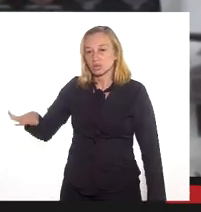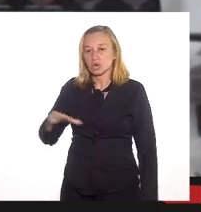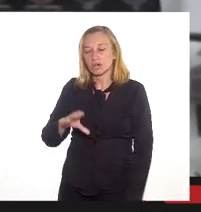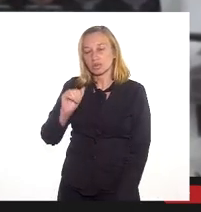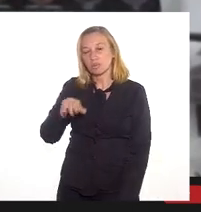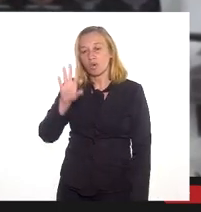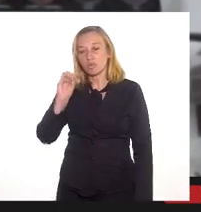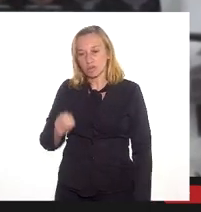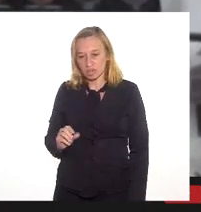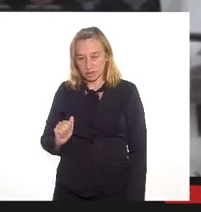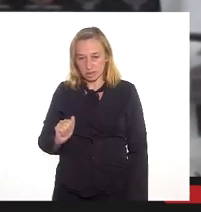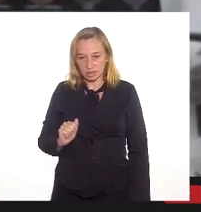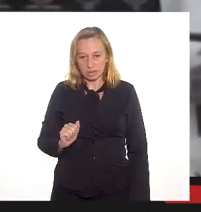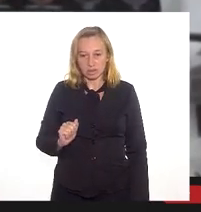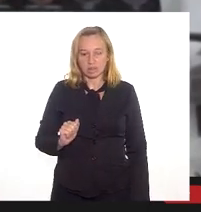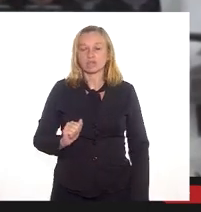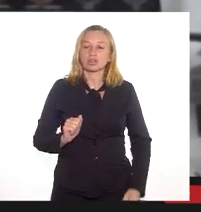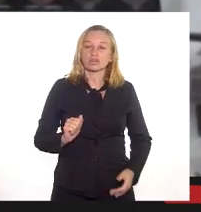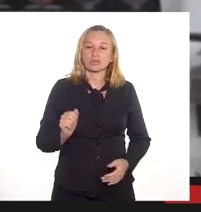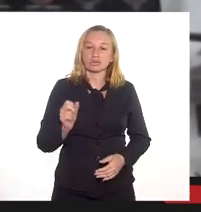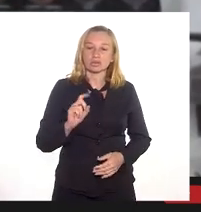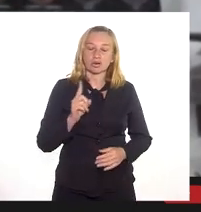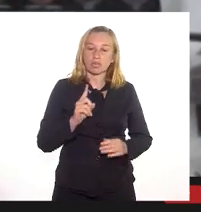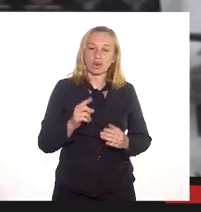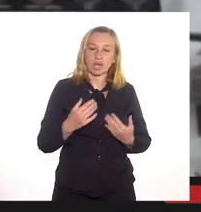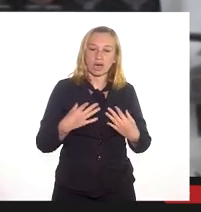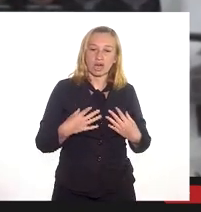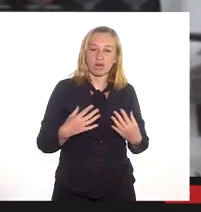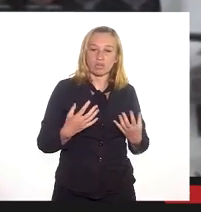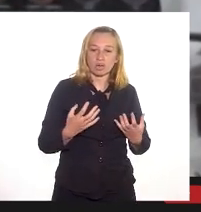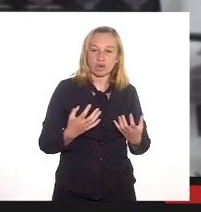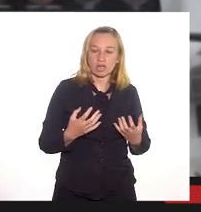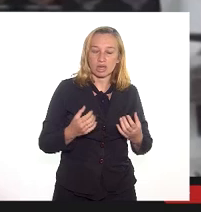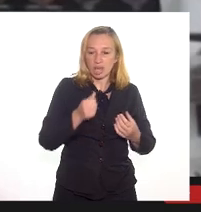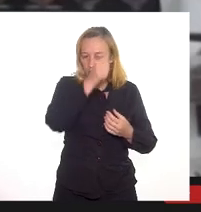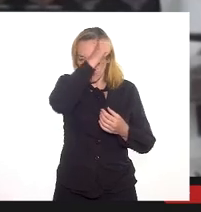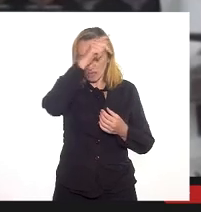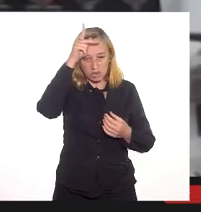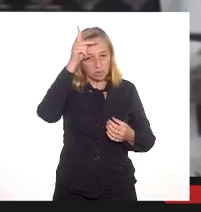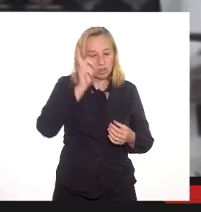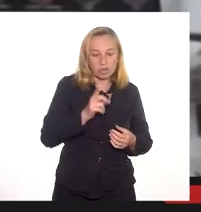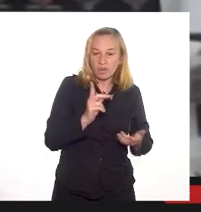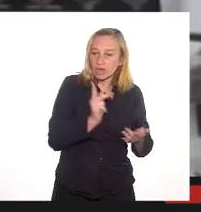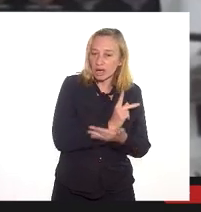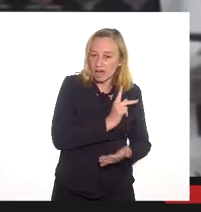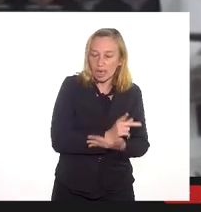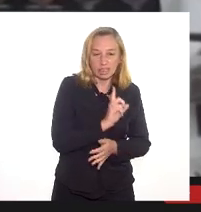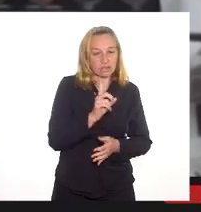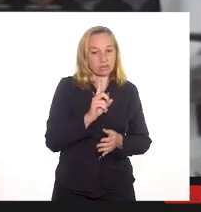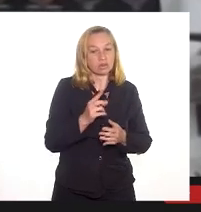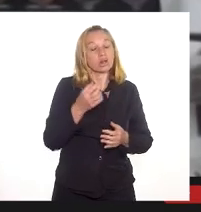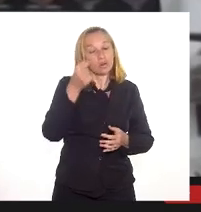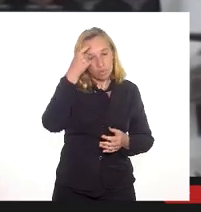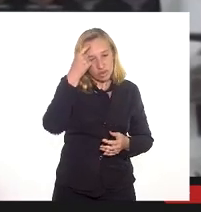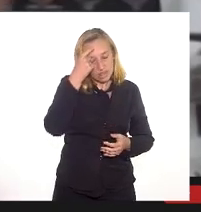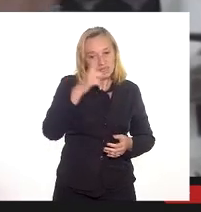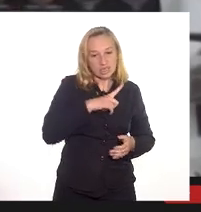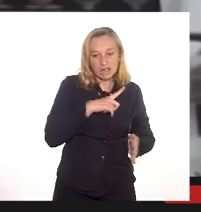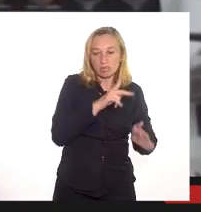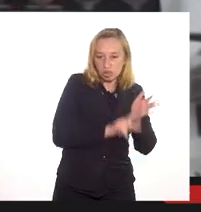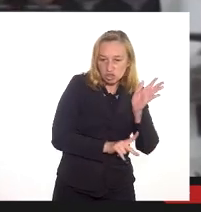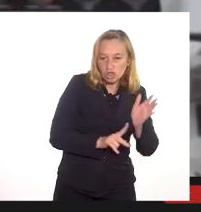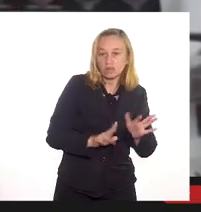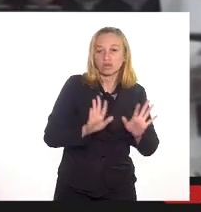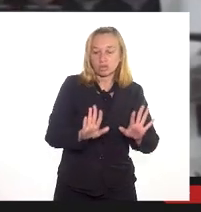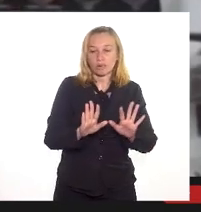inconsequente. Não é essa a postura da prefeitura, a prefeitura está muito consciente nesse projeto, porque só para a gente poder ter uma noção